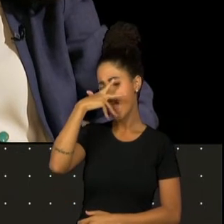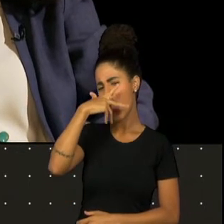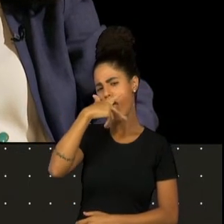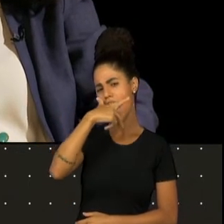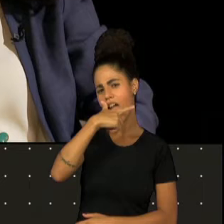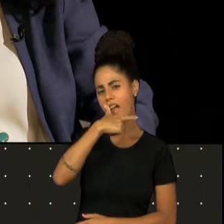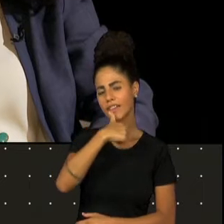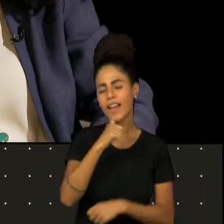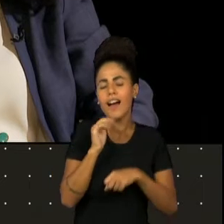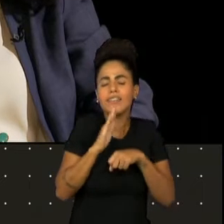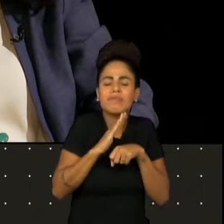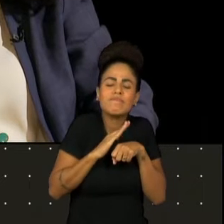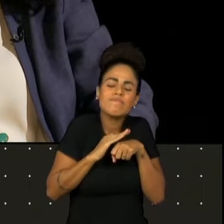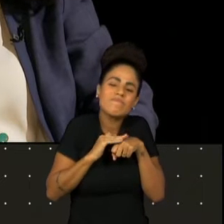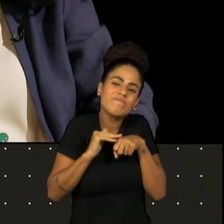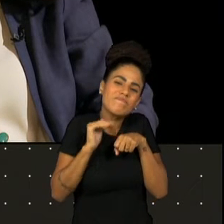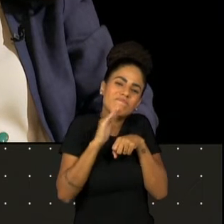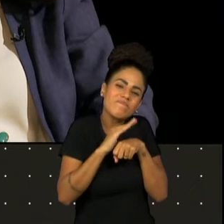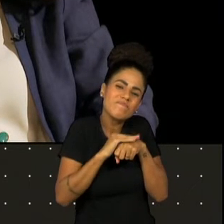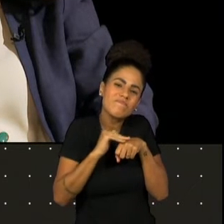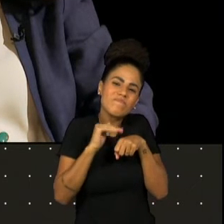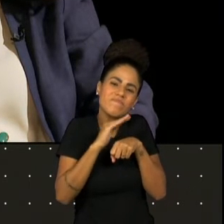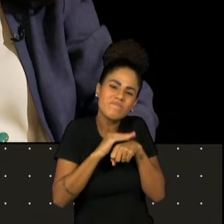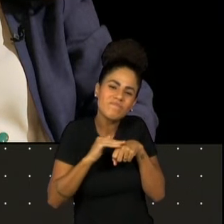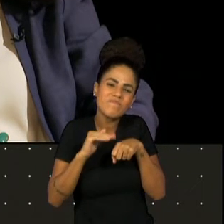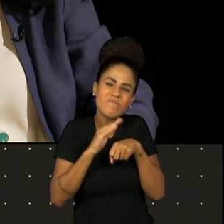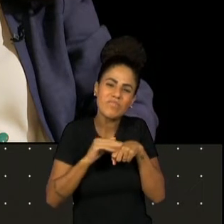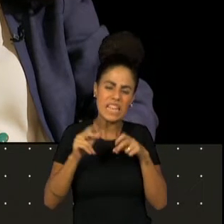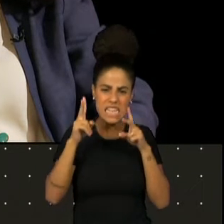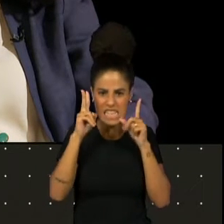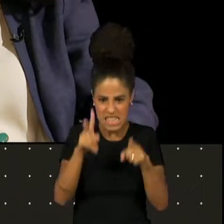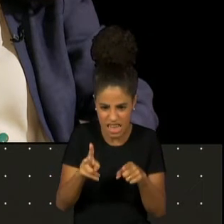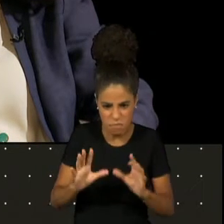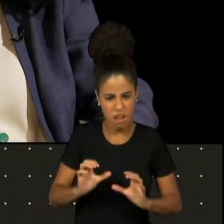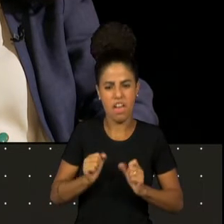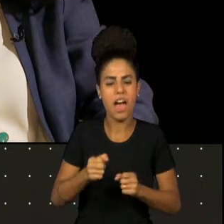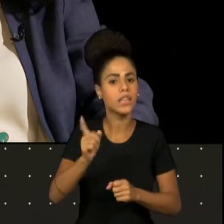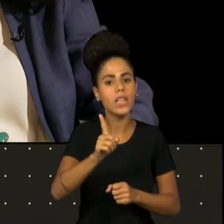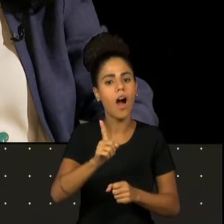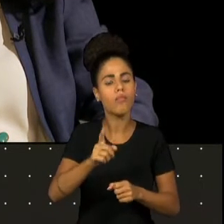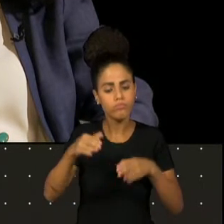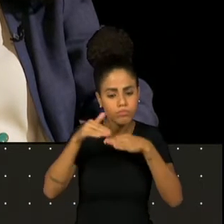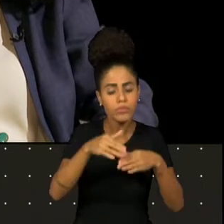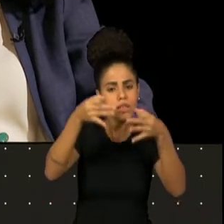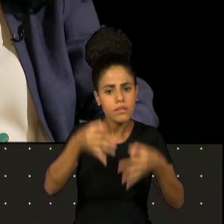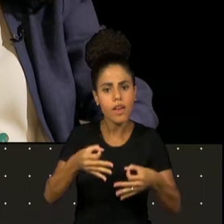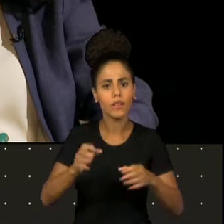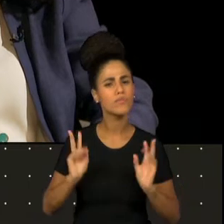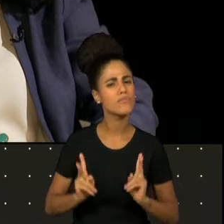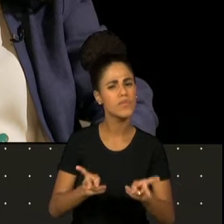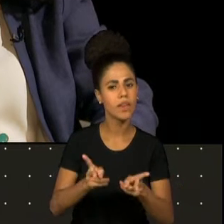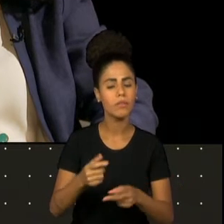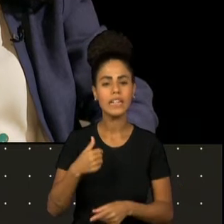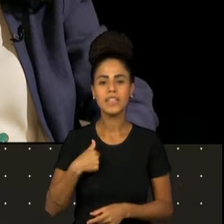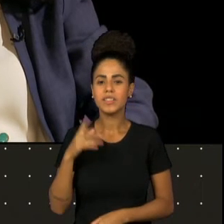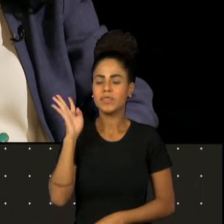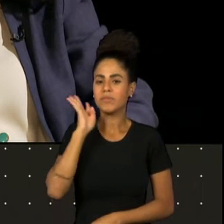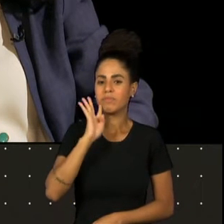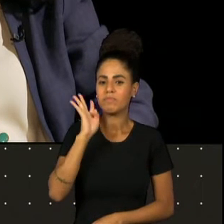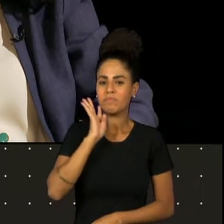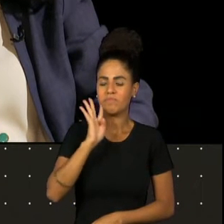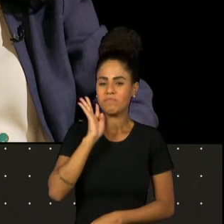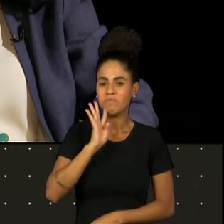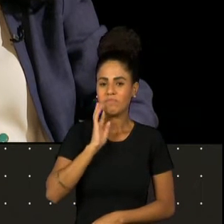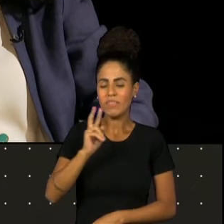doce, que não passava a mão na cabeça. Isso era muito importante. Você dizia tudo o que devia ser dito. E foi muito legal para mim.